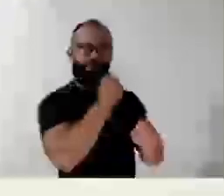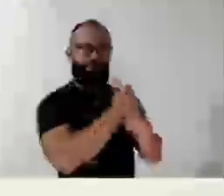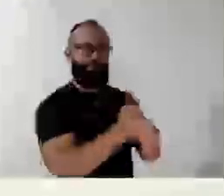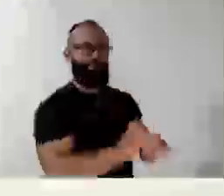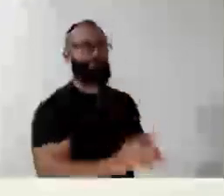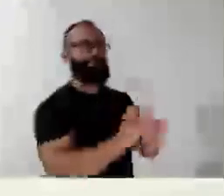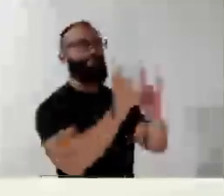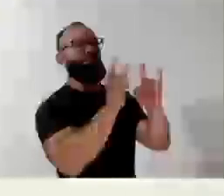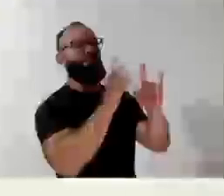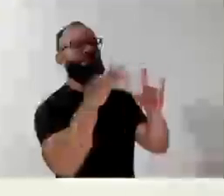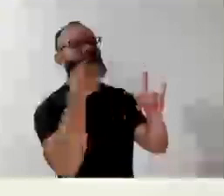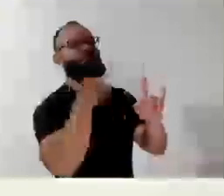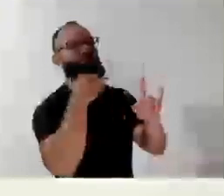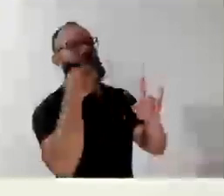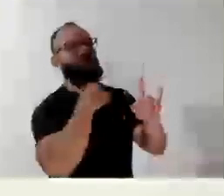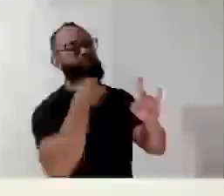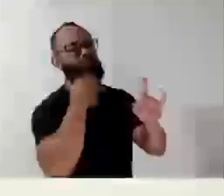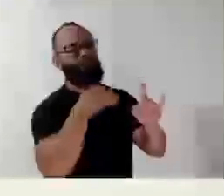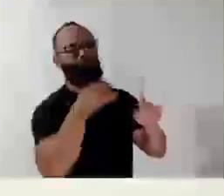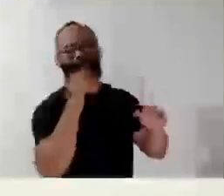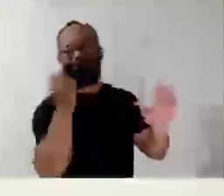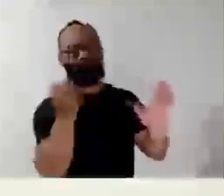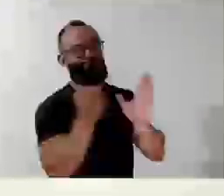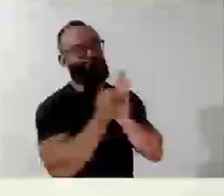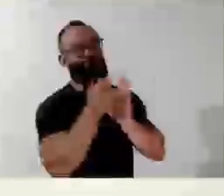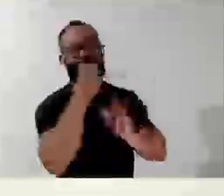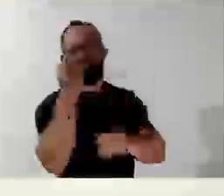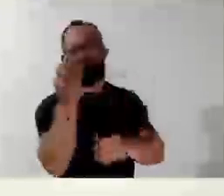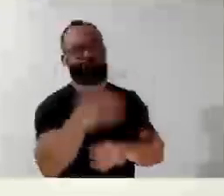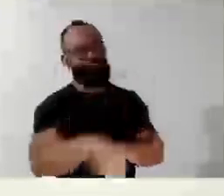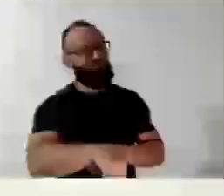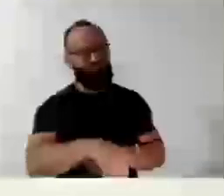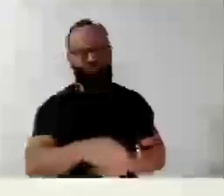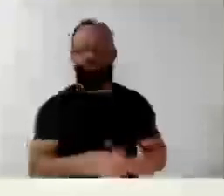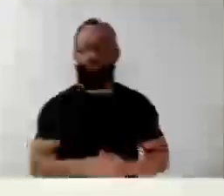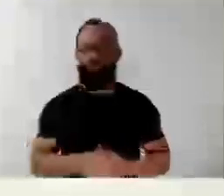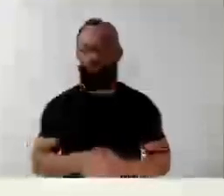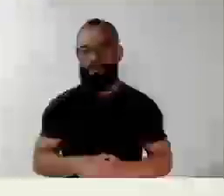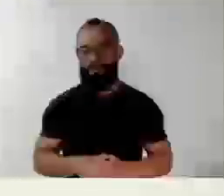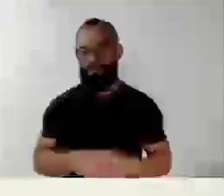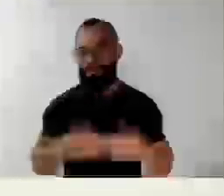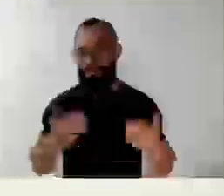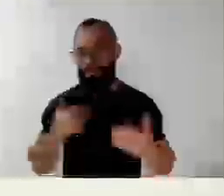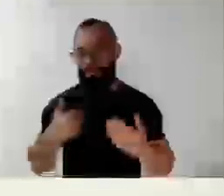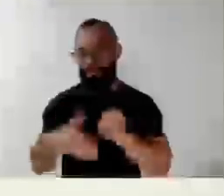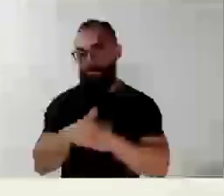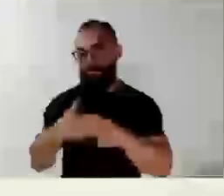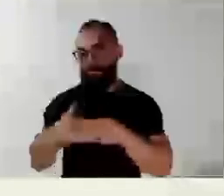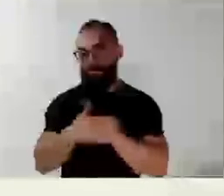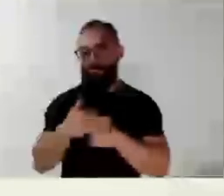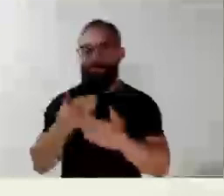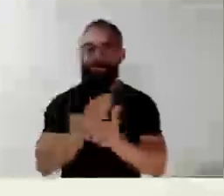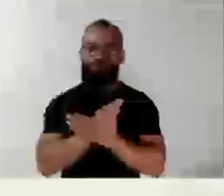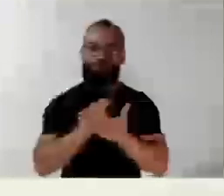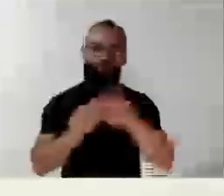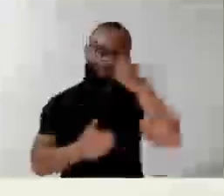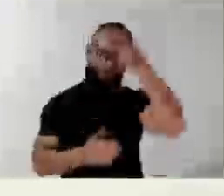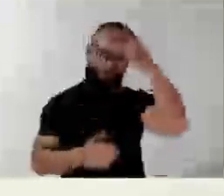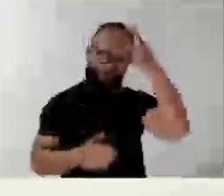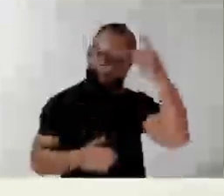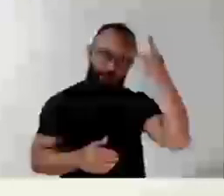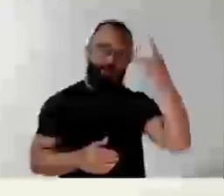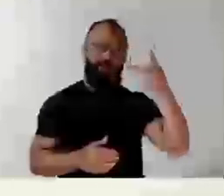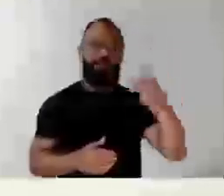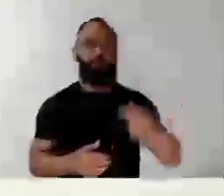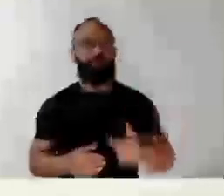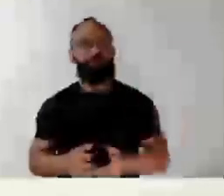caso agora, que não está sendo citada. E falei com pessoas que... do ramo, engenheiro, e